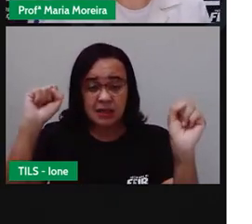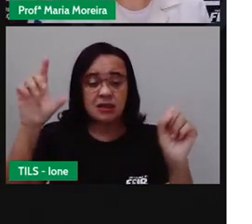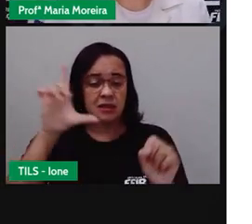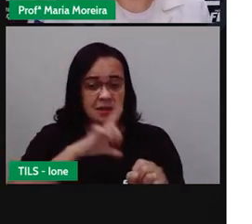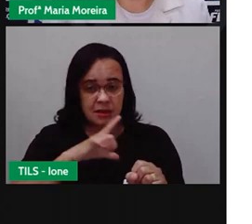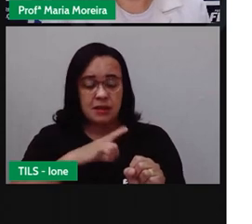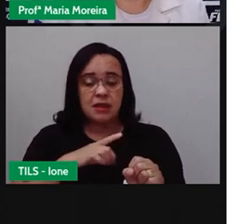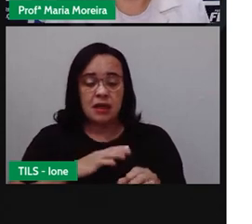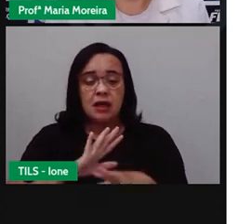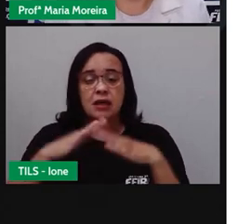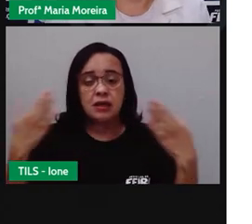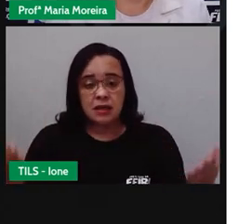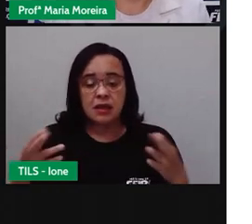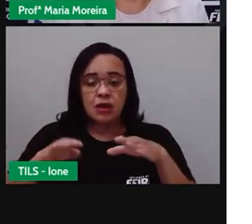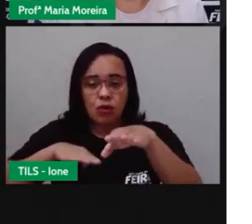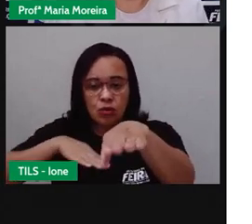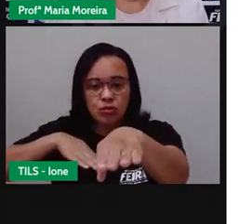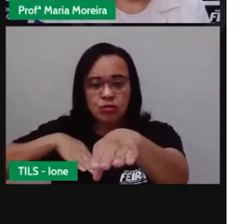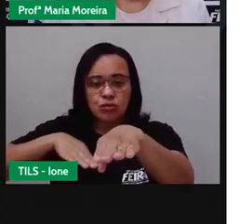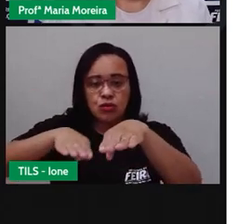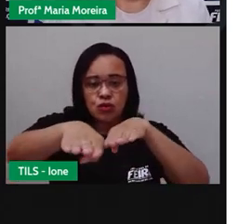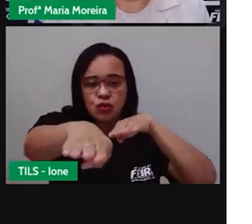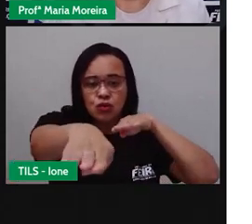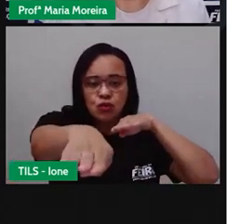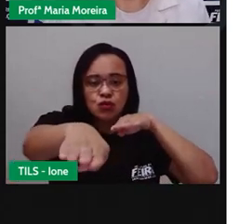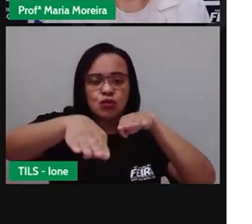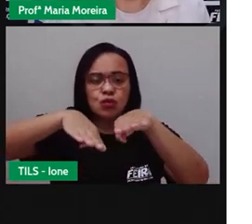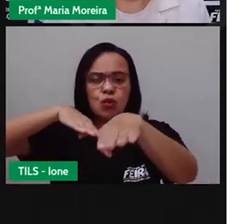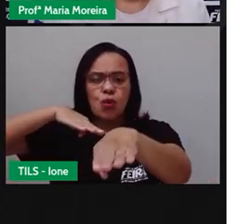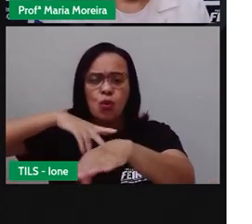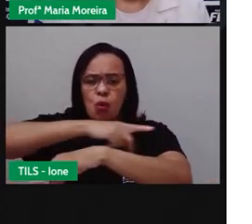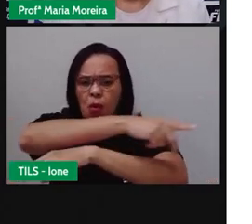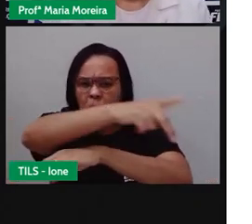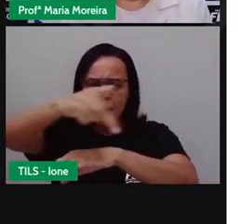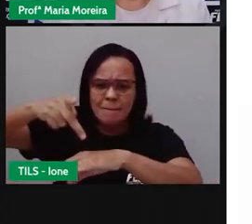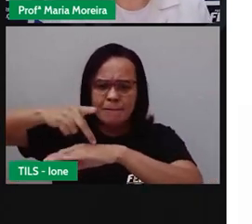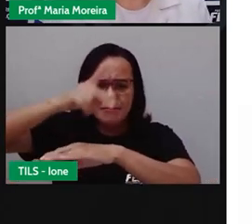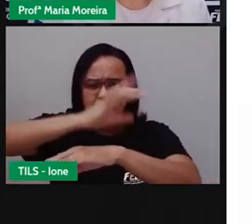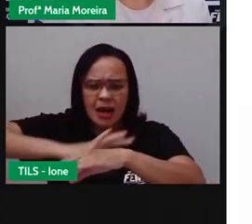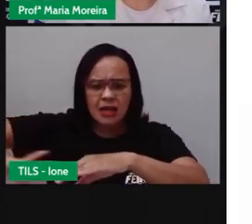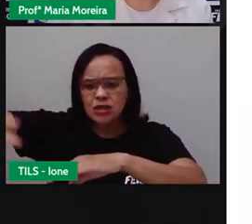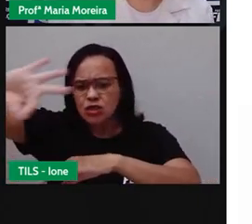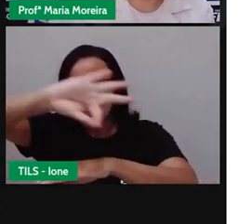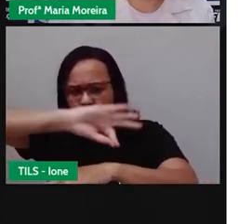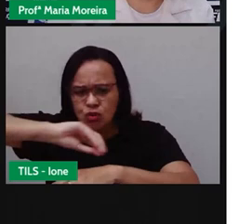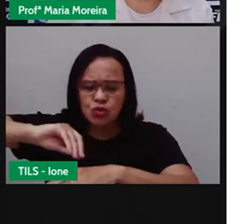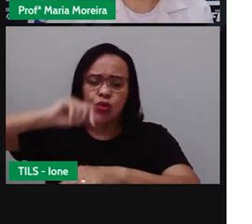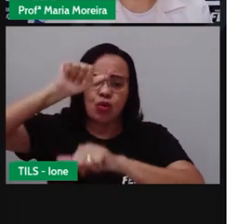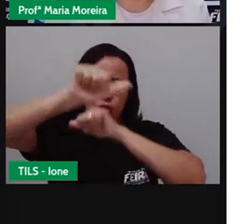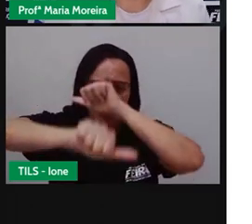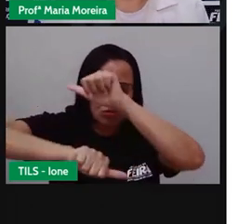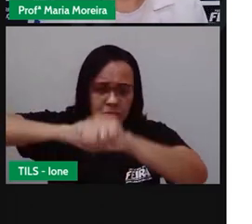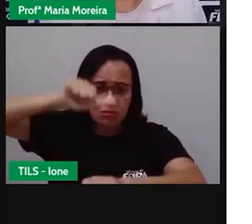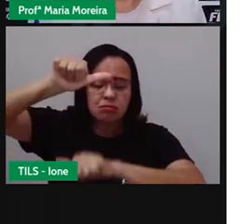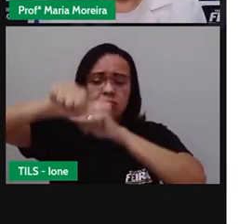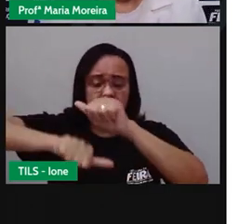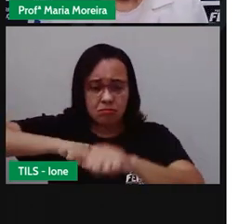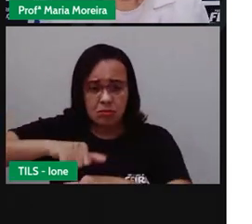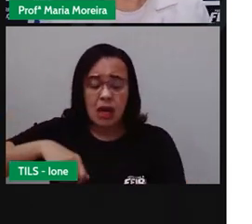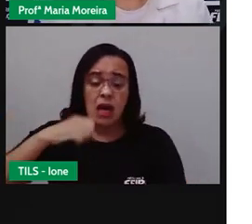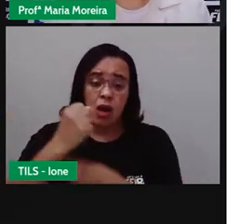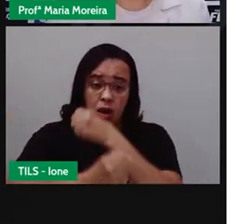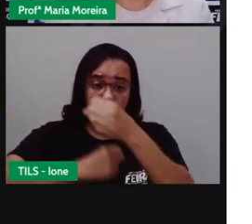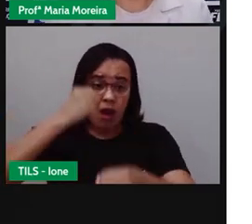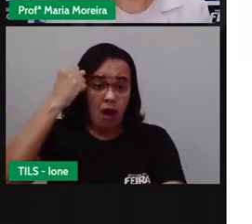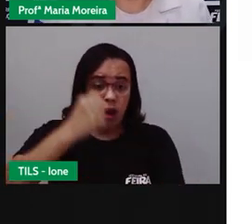as rodovias, elas acabam meio que atravessando aí o país inteiro. Então, de 1960 para cá,